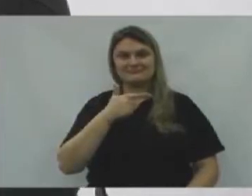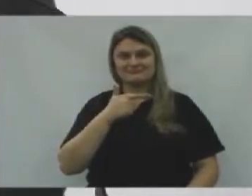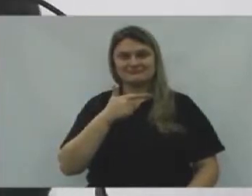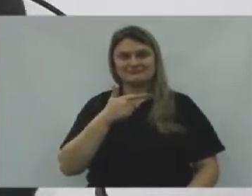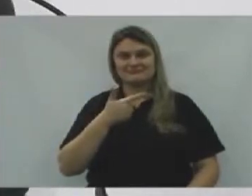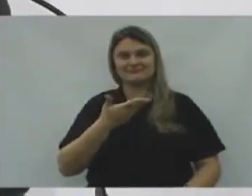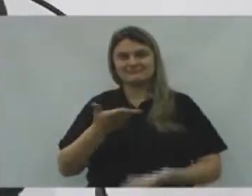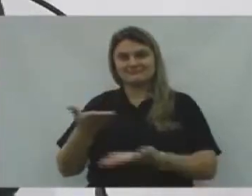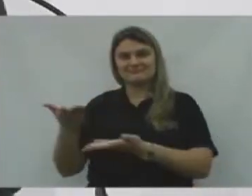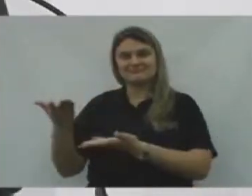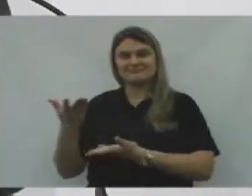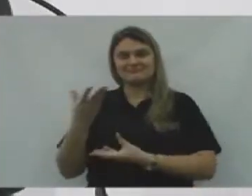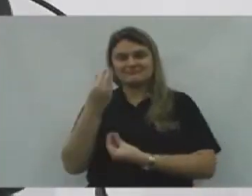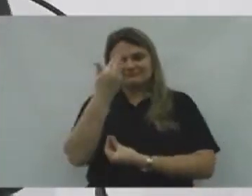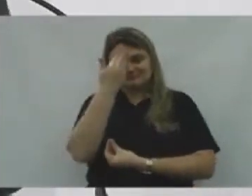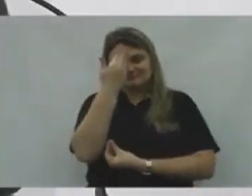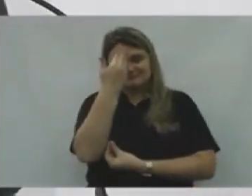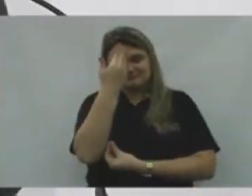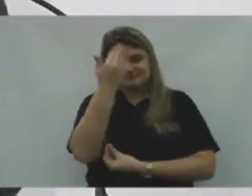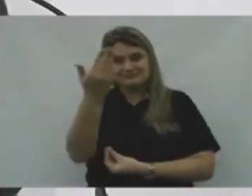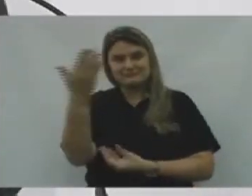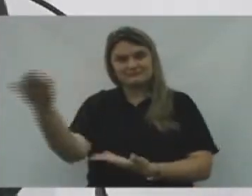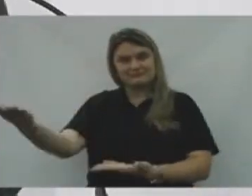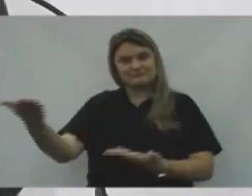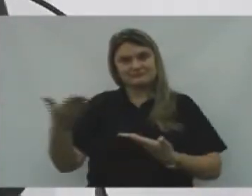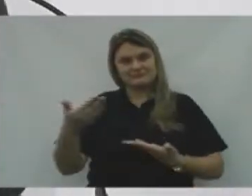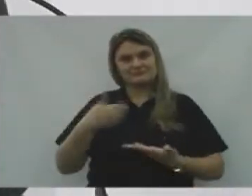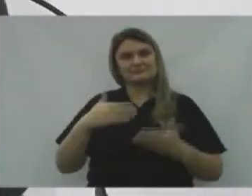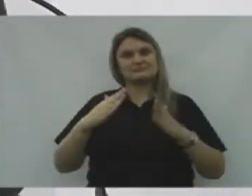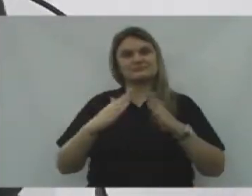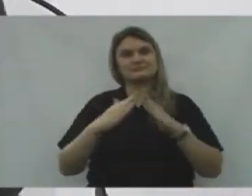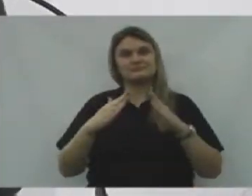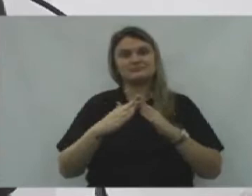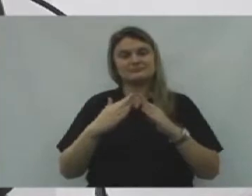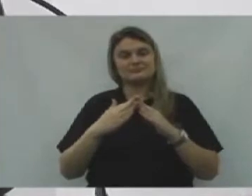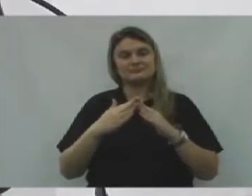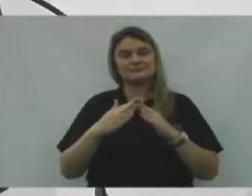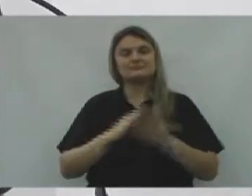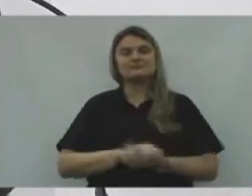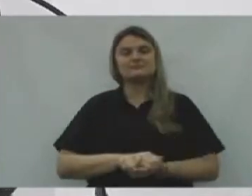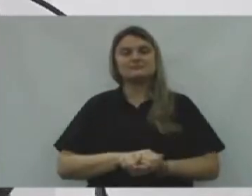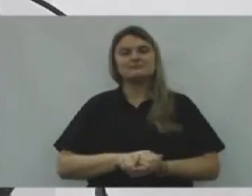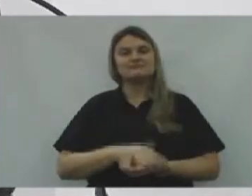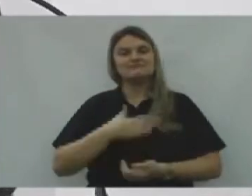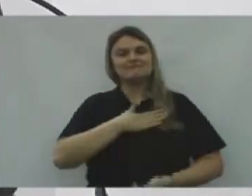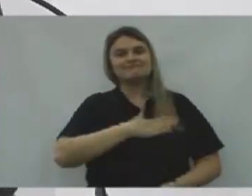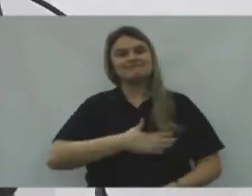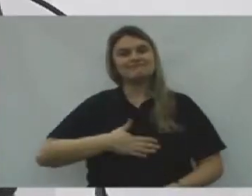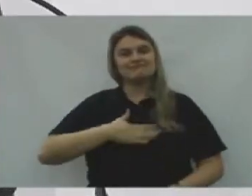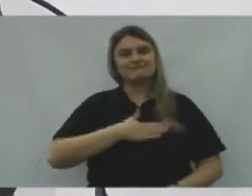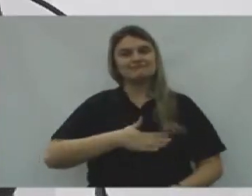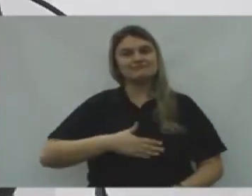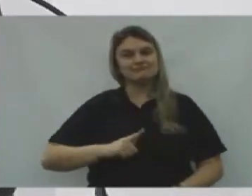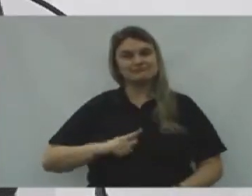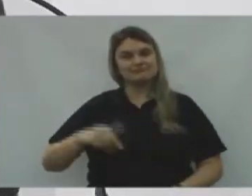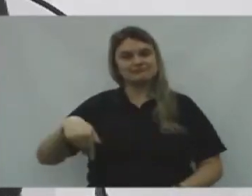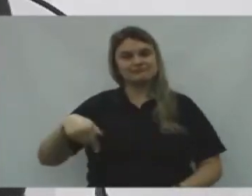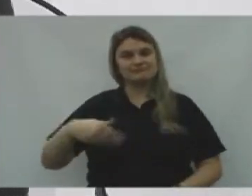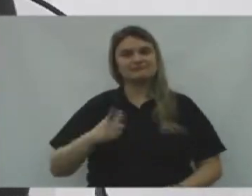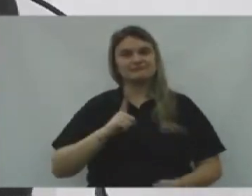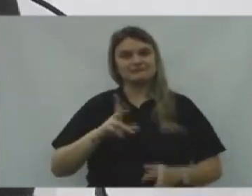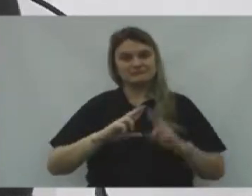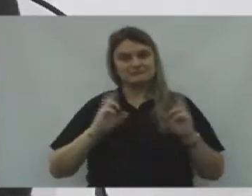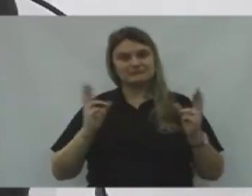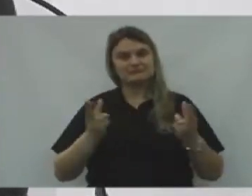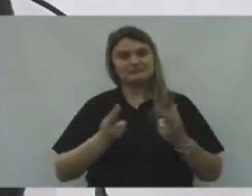Pessoal, muito obrigado por me receberem nesta casa. É um prazer estar aqui. A teve uma